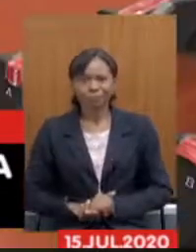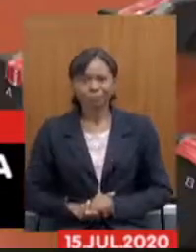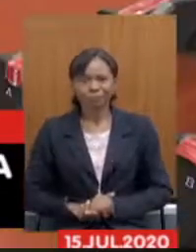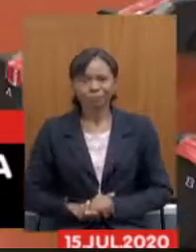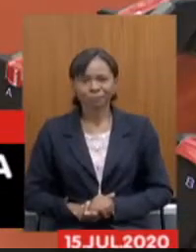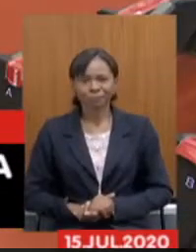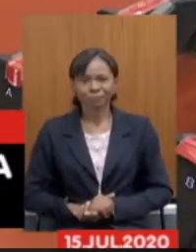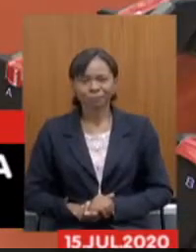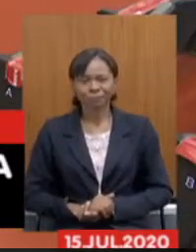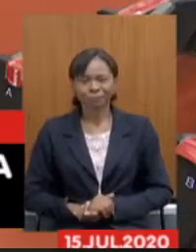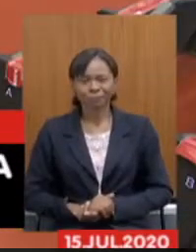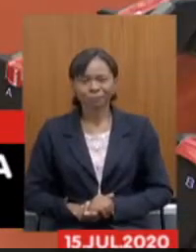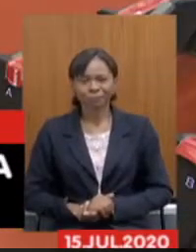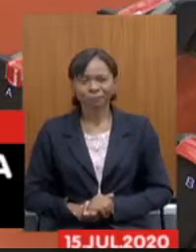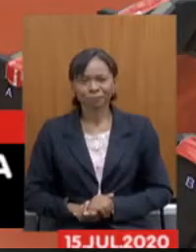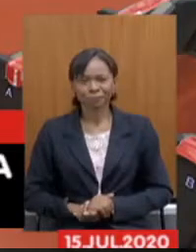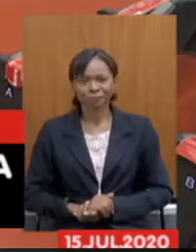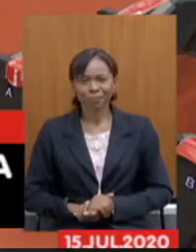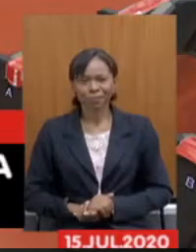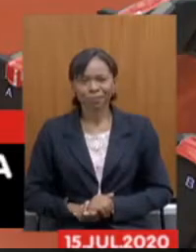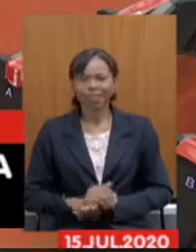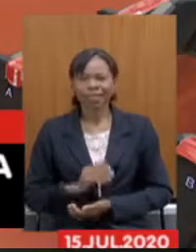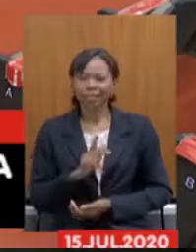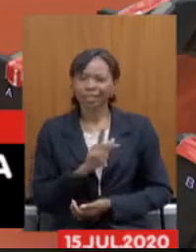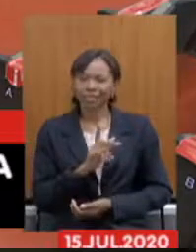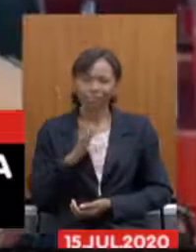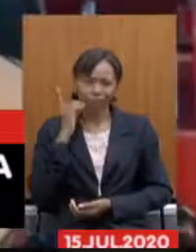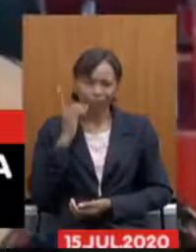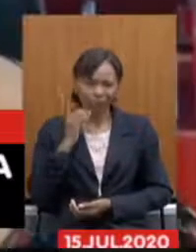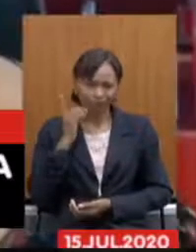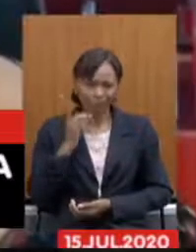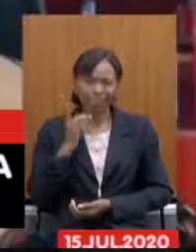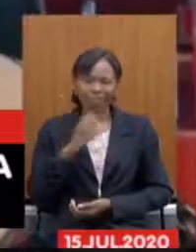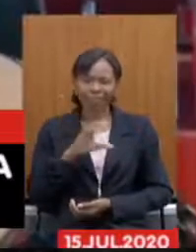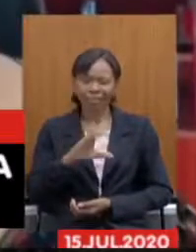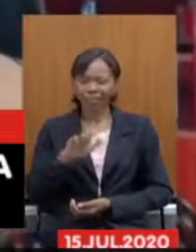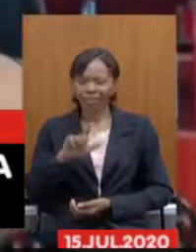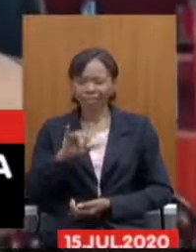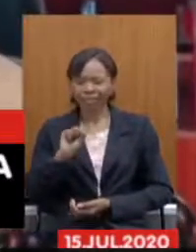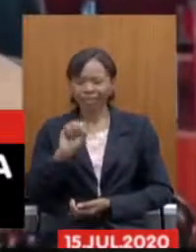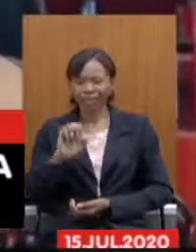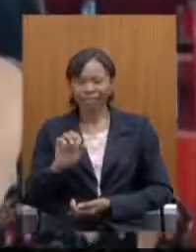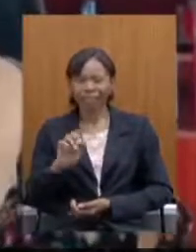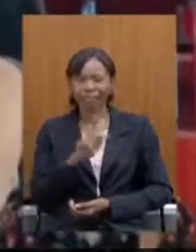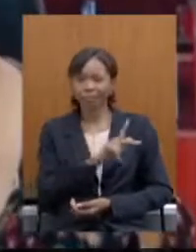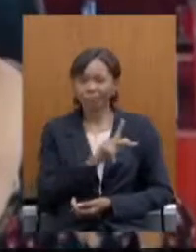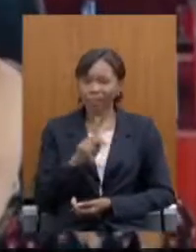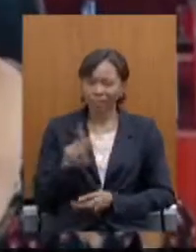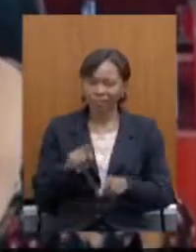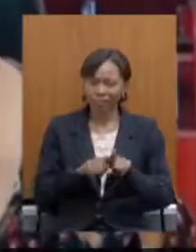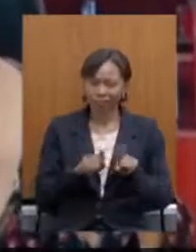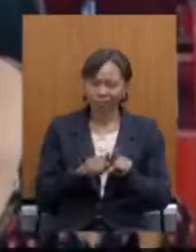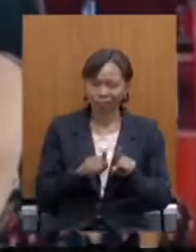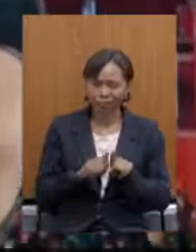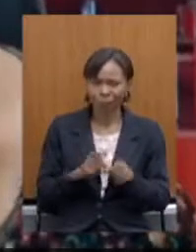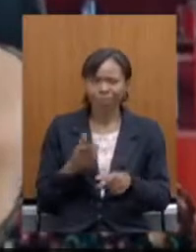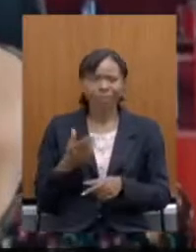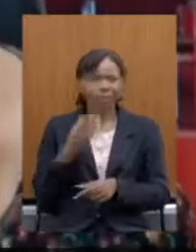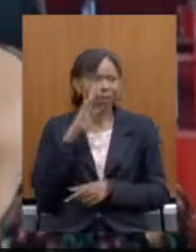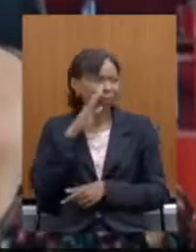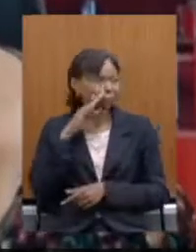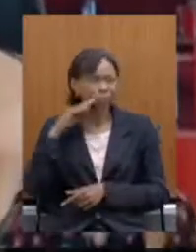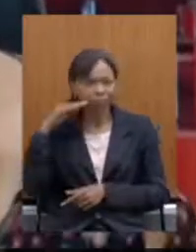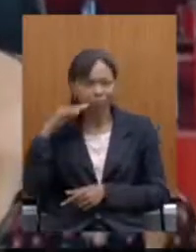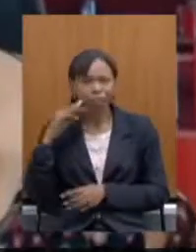Tadeu deputada Celisa Laviola deputada Beatriz Arqueira nas pessoas de quem eu cumprimento os demais